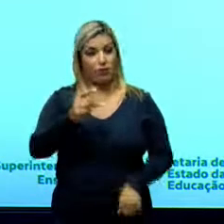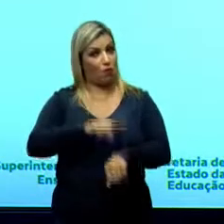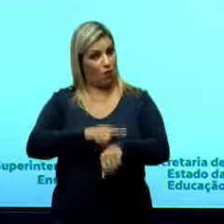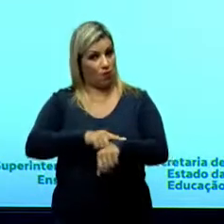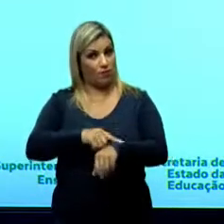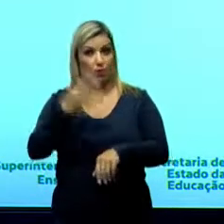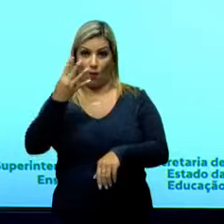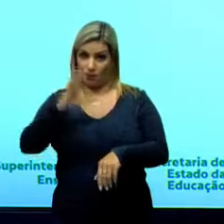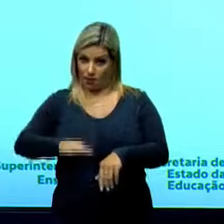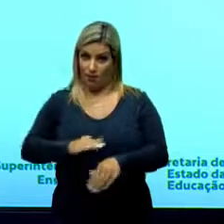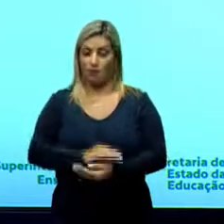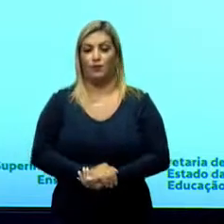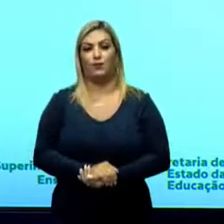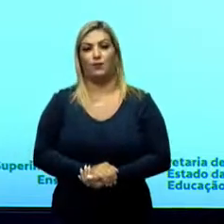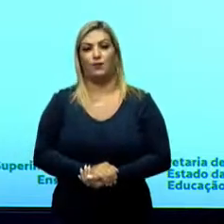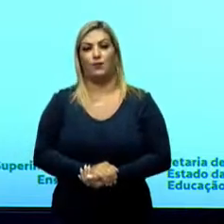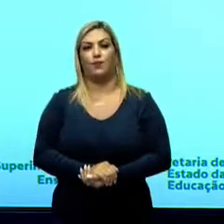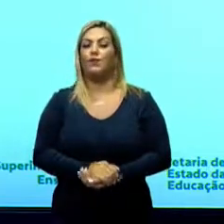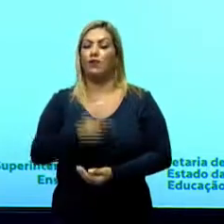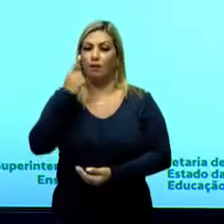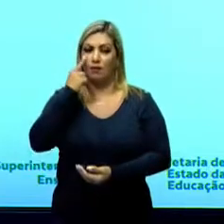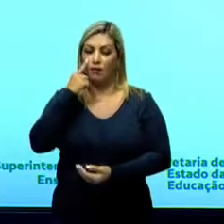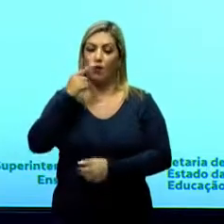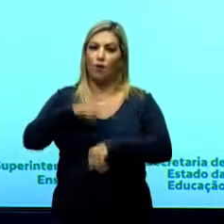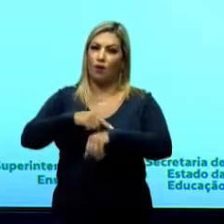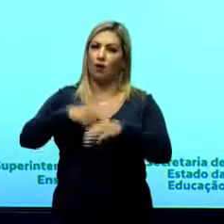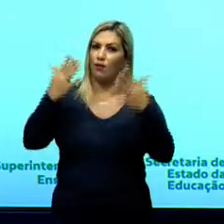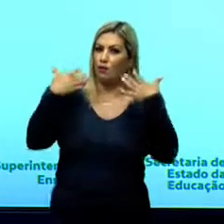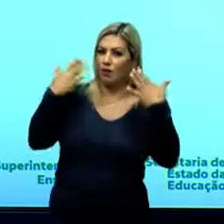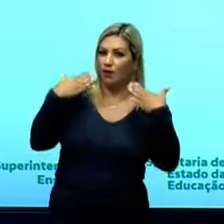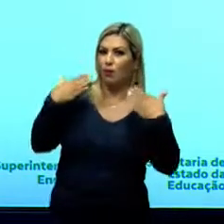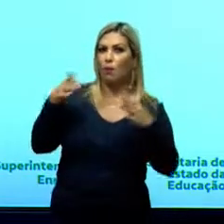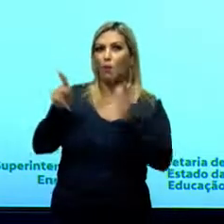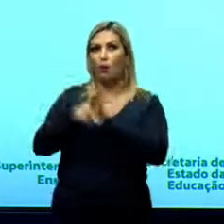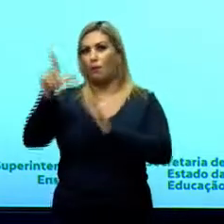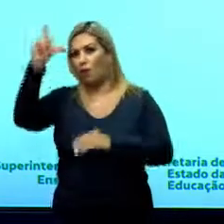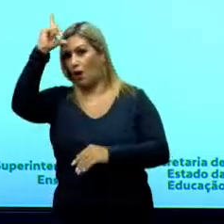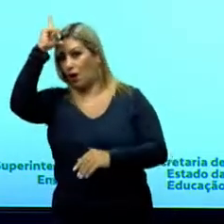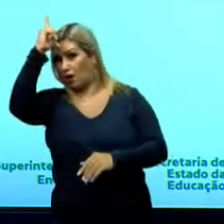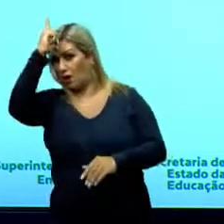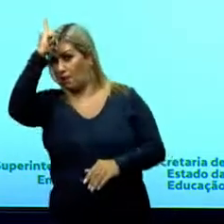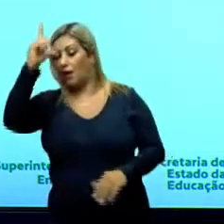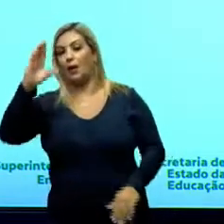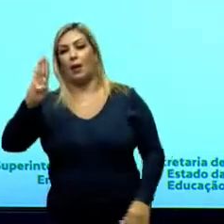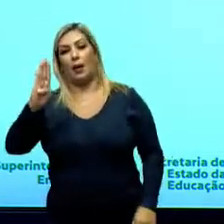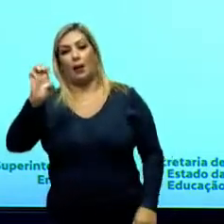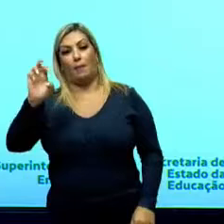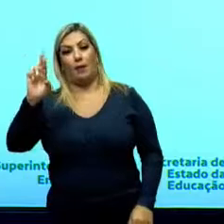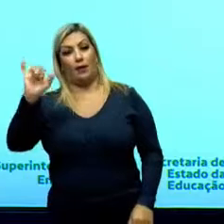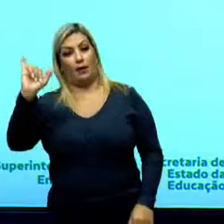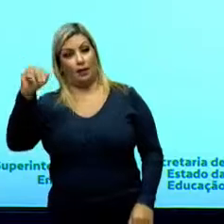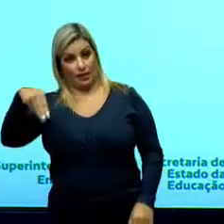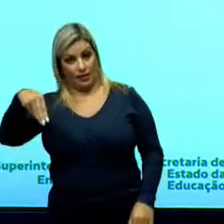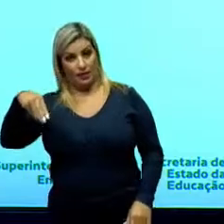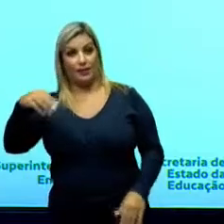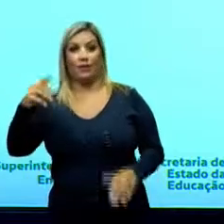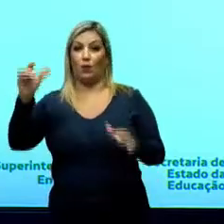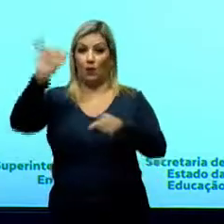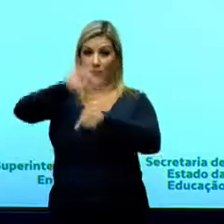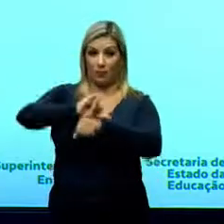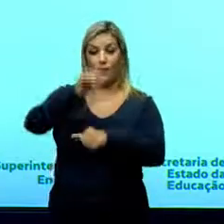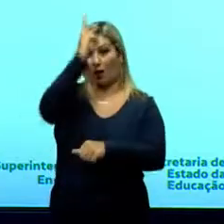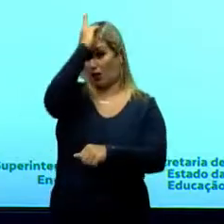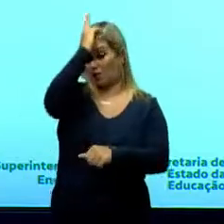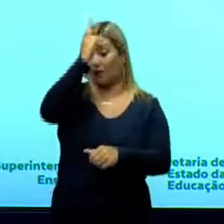às 4 da tarde. Considerando o horário de verão em Berlim, então, Berlim, lá, a capital da Alemanha, o horário de